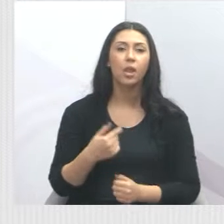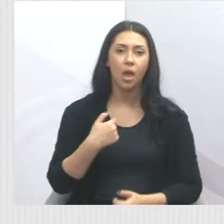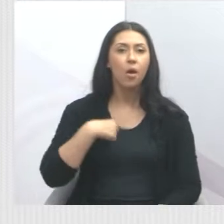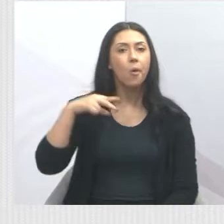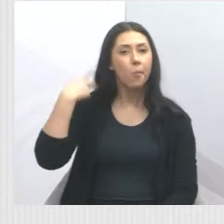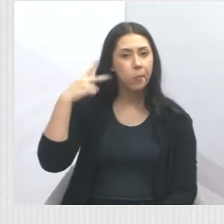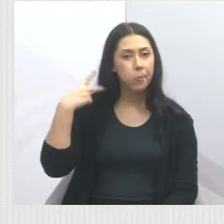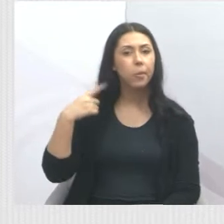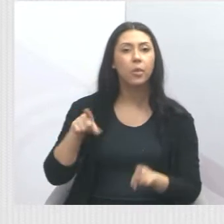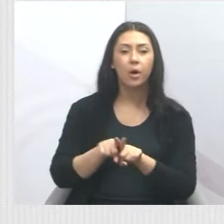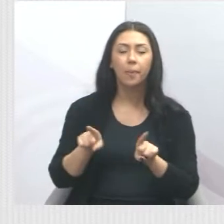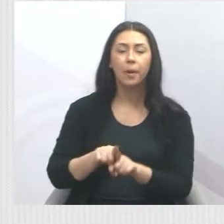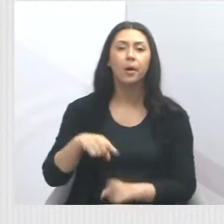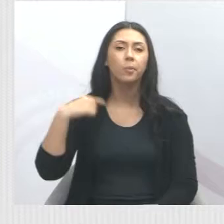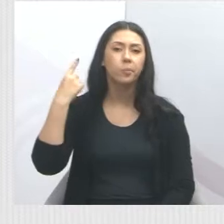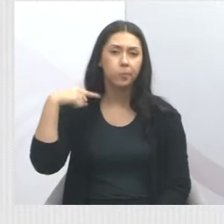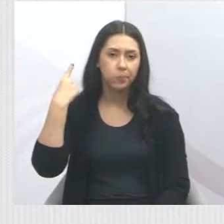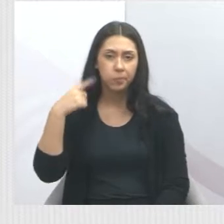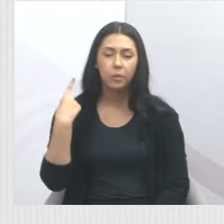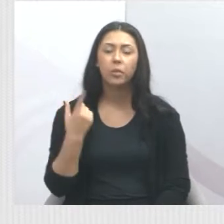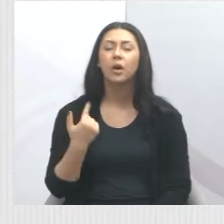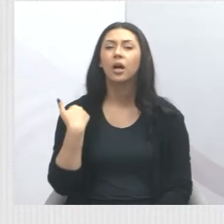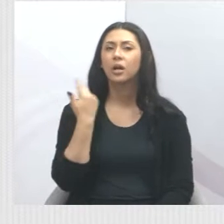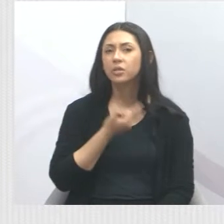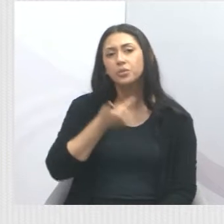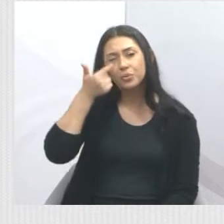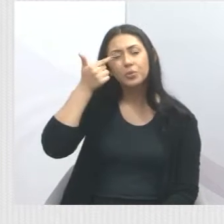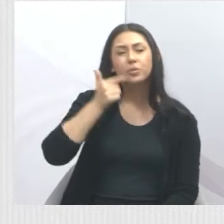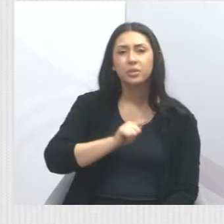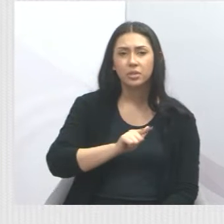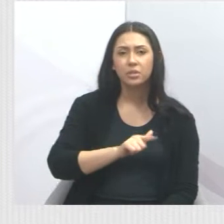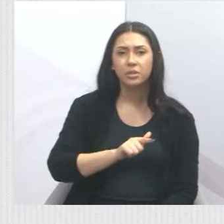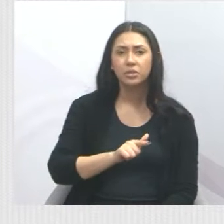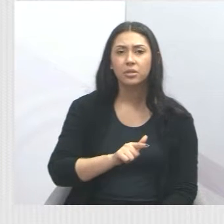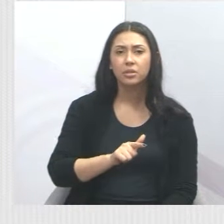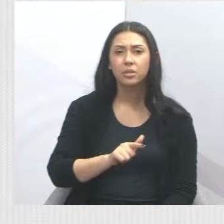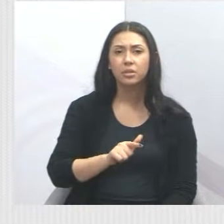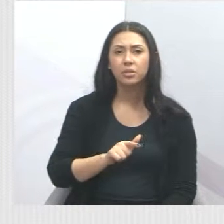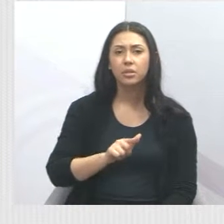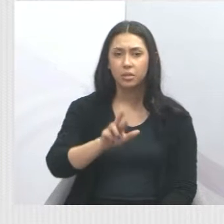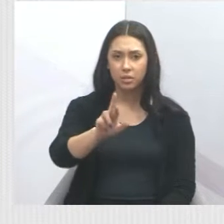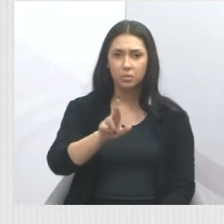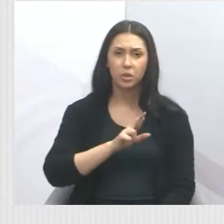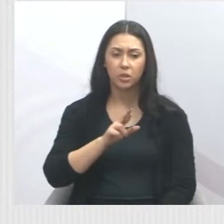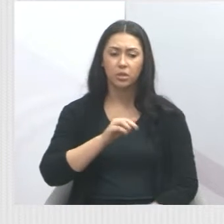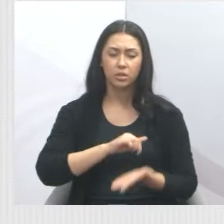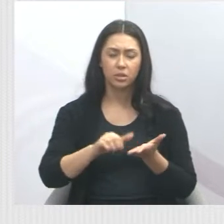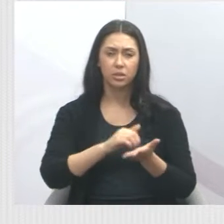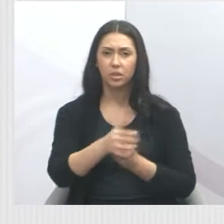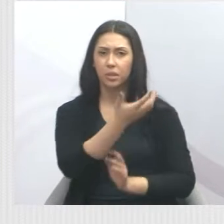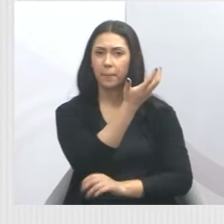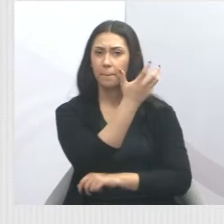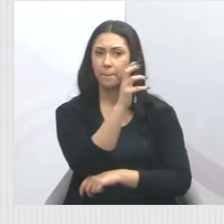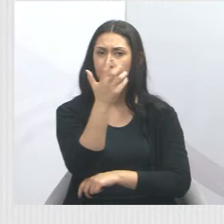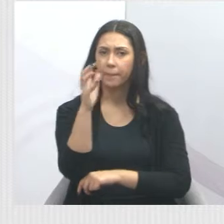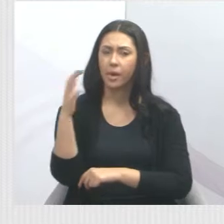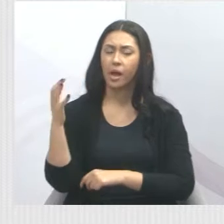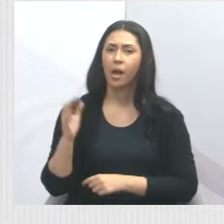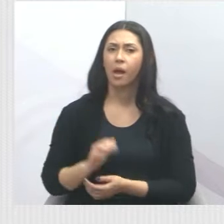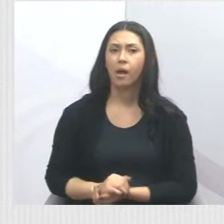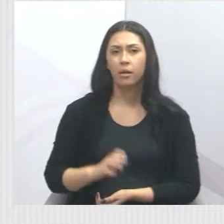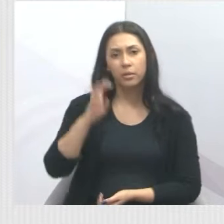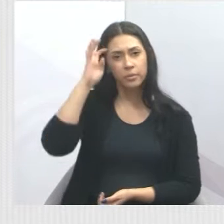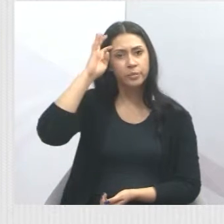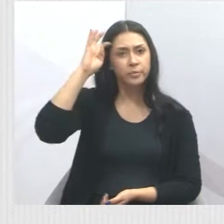para que a gente chegue ao final e tenha efetivamente a operação ambiental lá no Ateno Sanitário, para uma operação